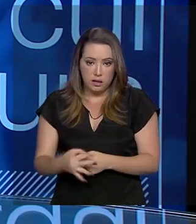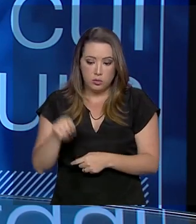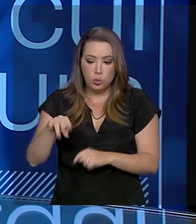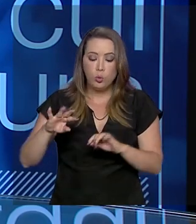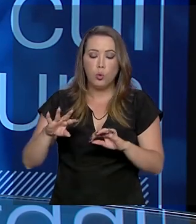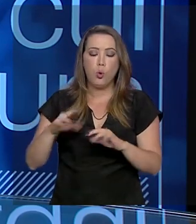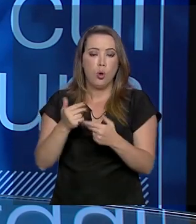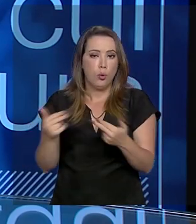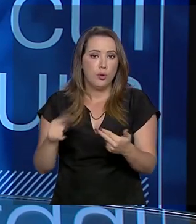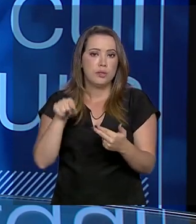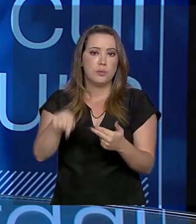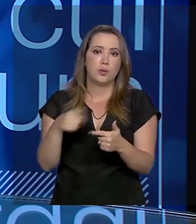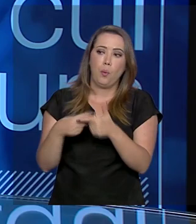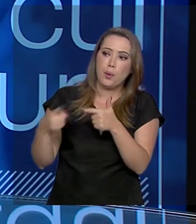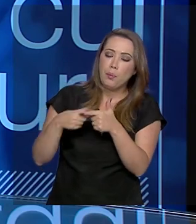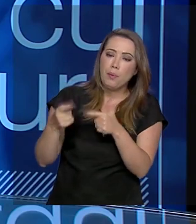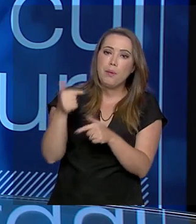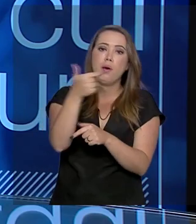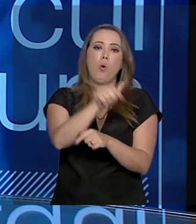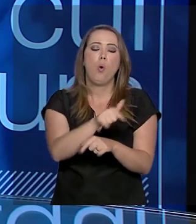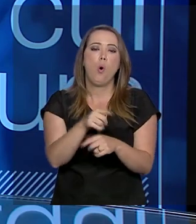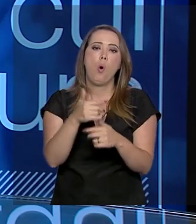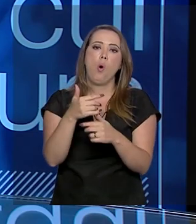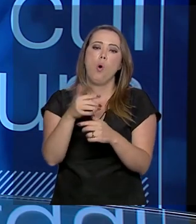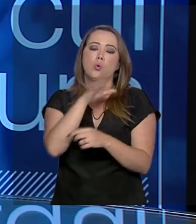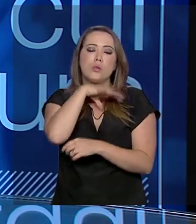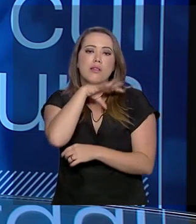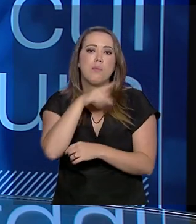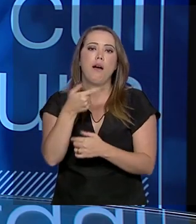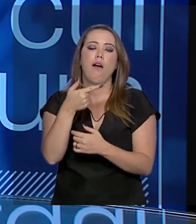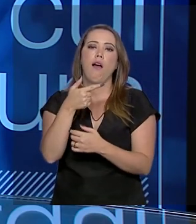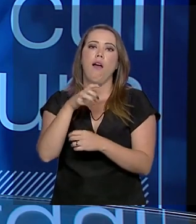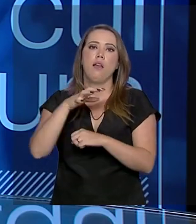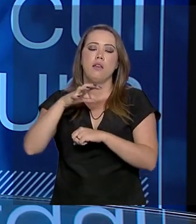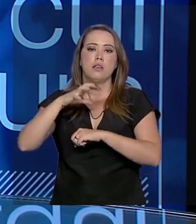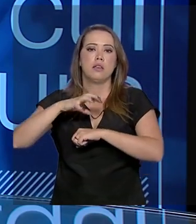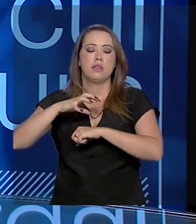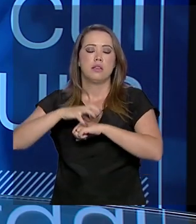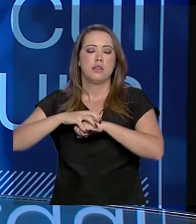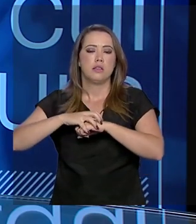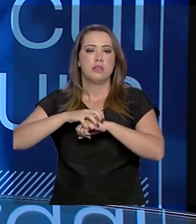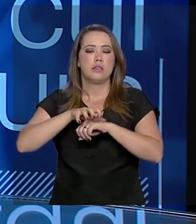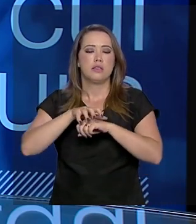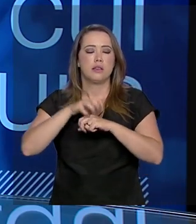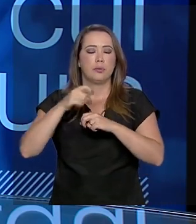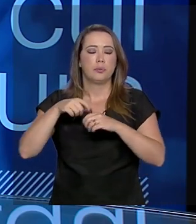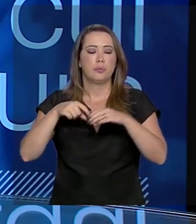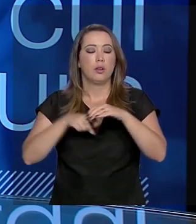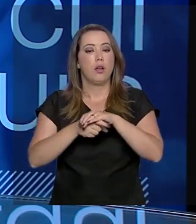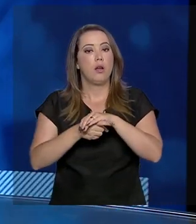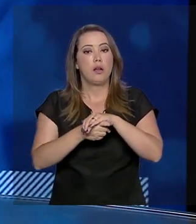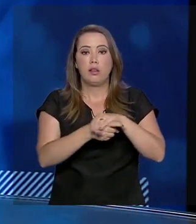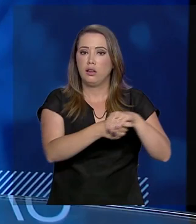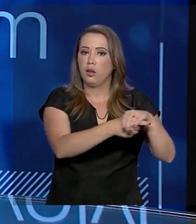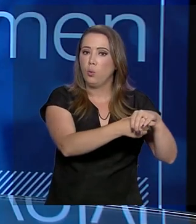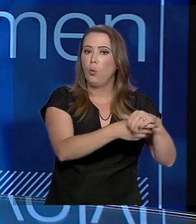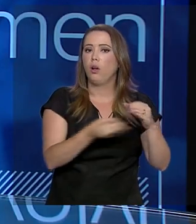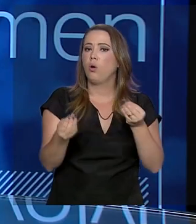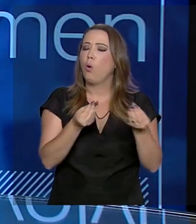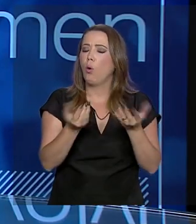corretamente para que não agrida, por exemplo, aves ou tartarugas ou cetáceos. Então, nós temos, sim, feito